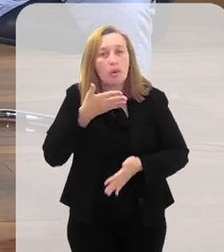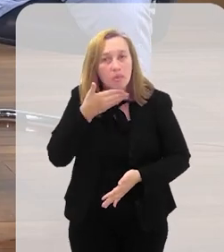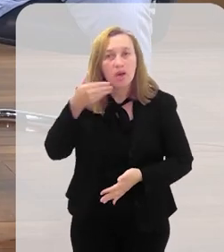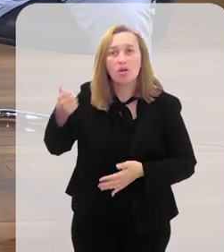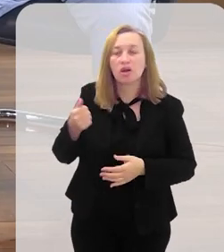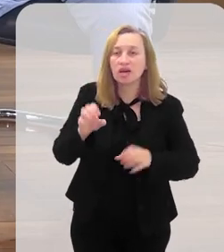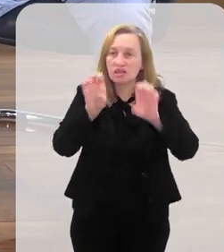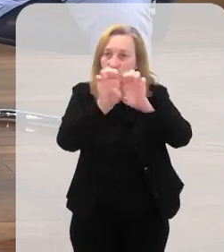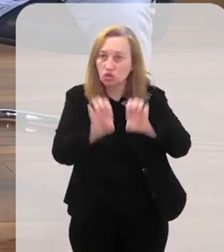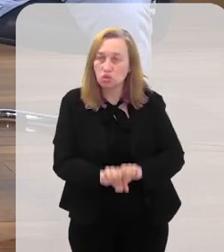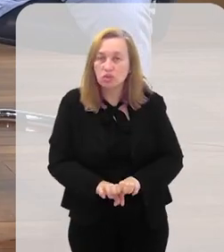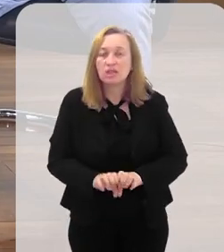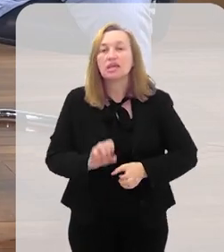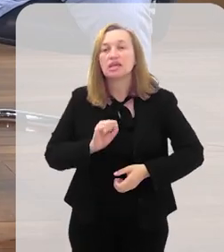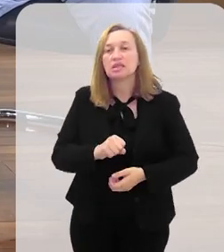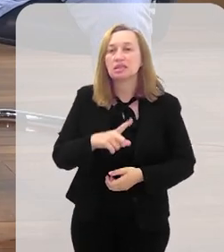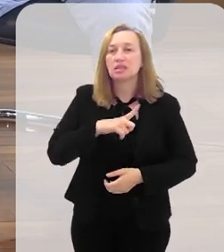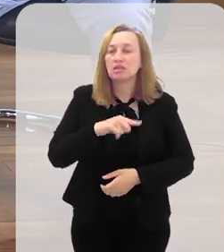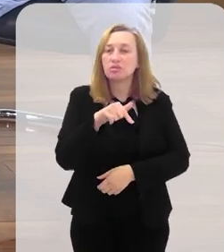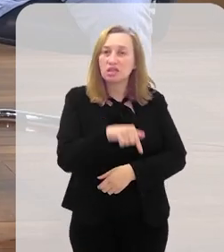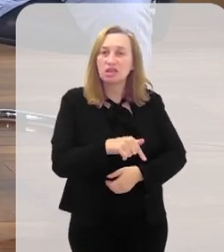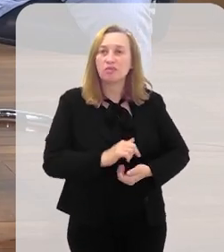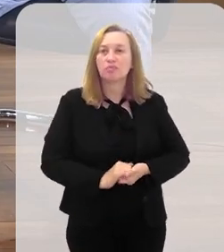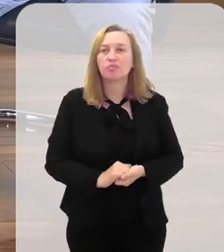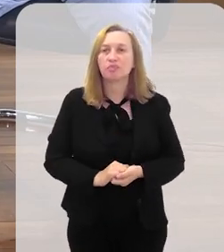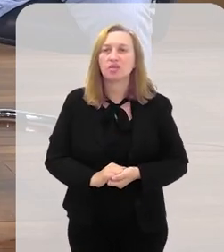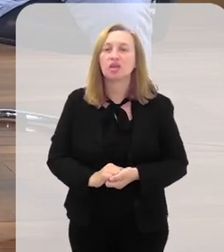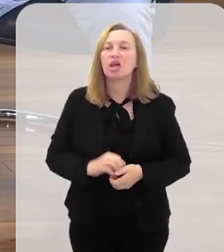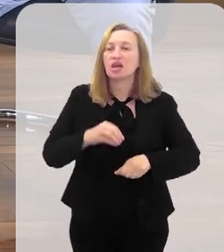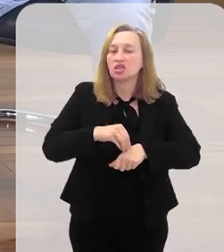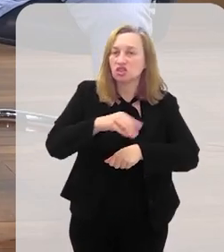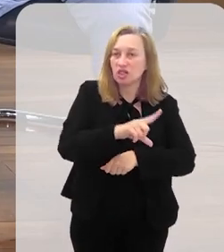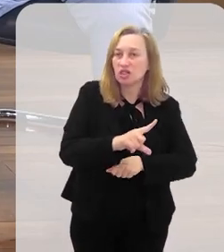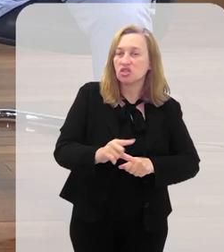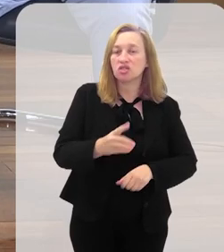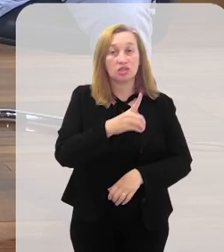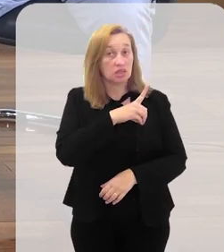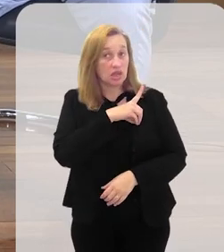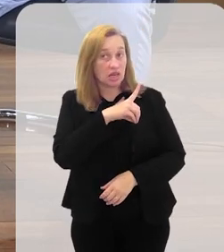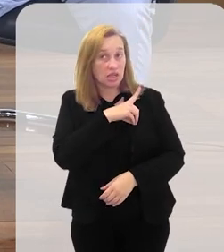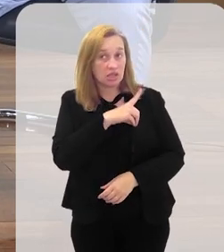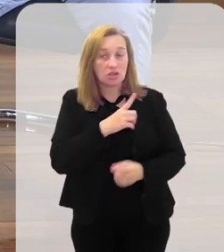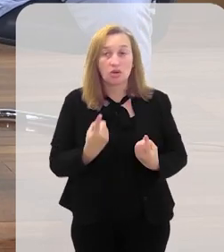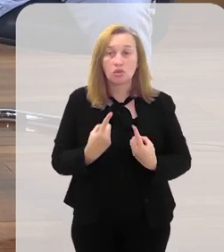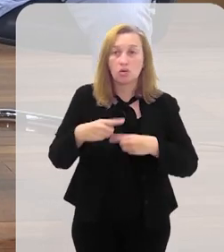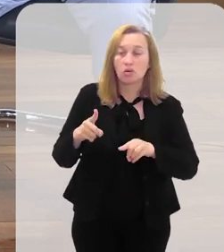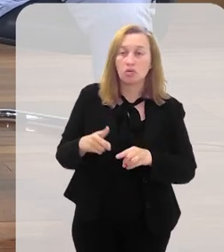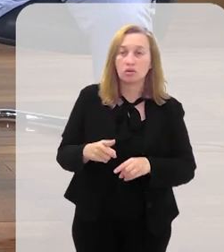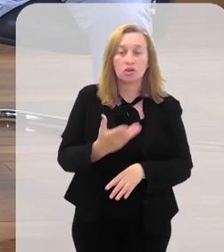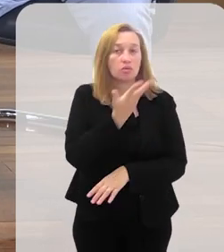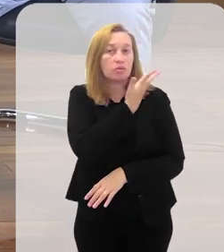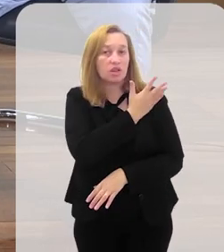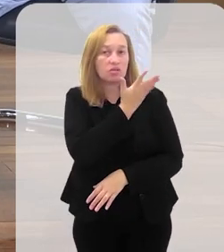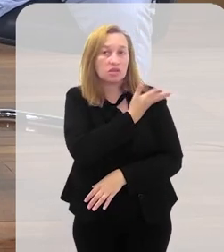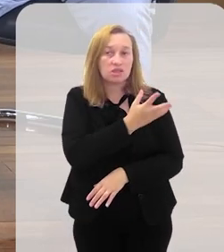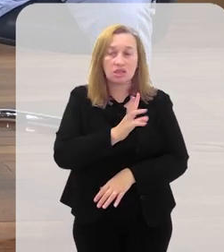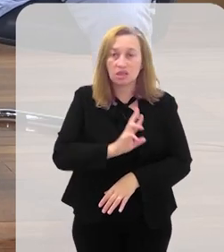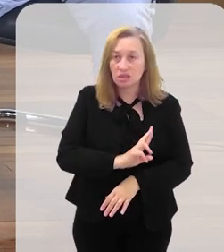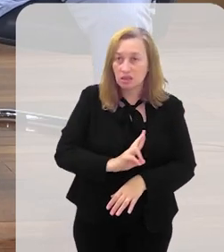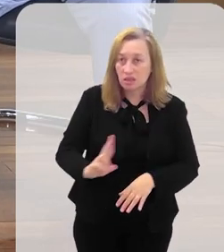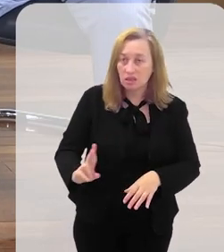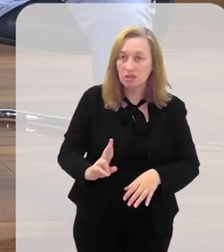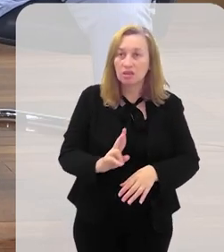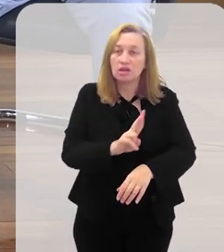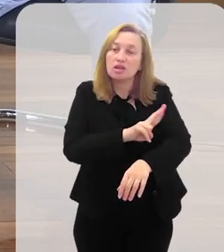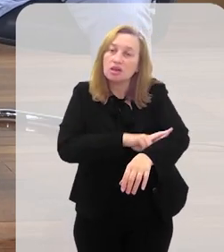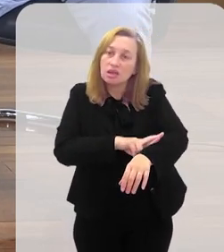melhoria nessa estrutura? É, nós temos aqui feito indicações de Delegacias de Combate ao Preconceito e Intolerância Racial para